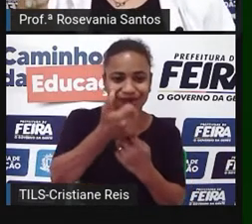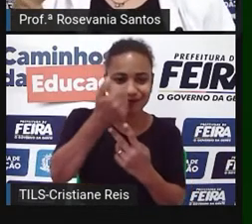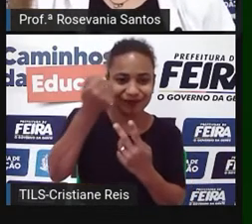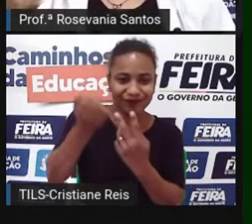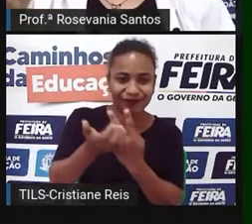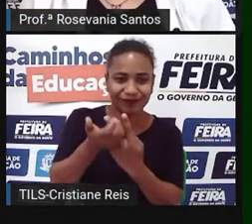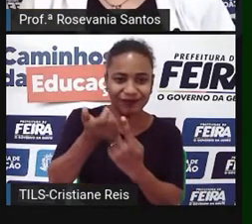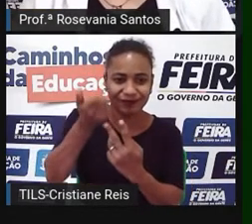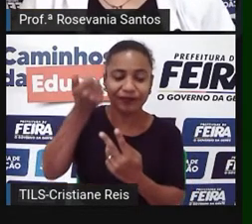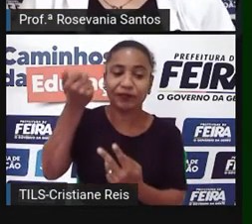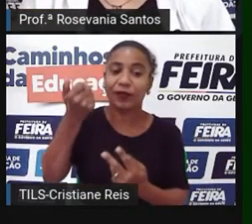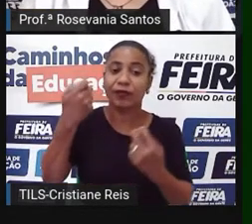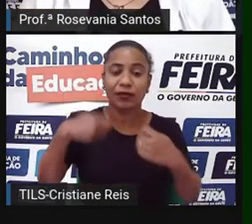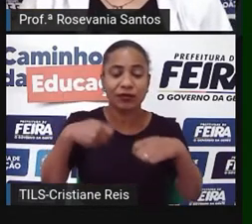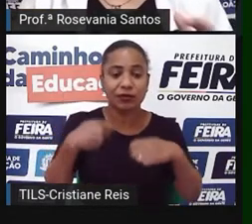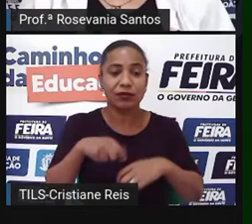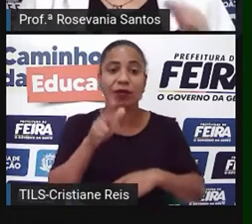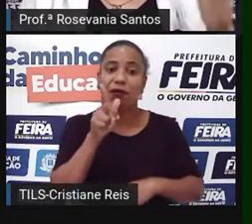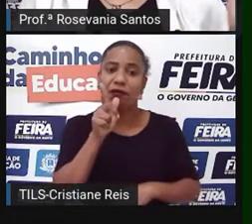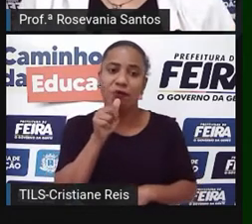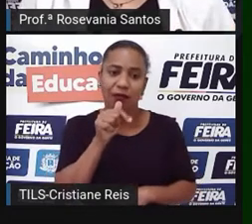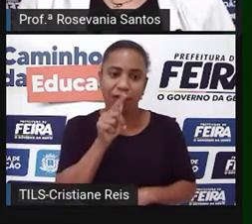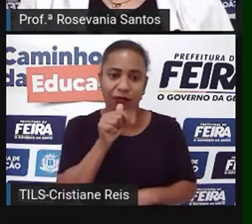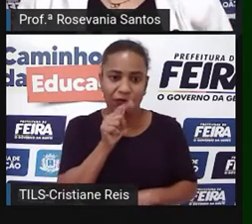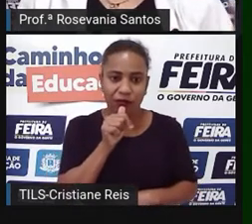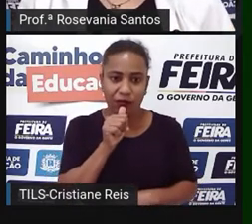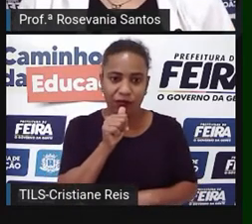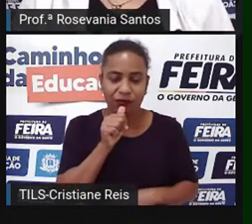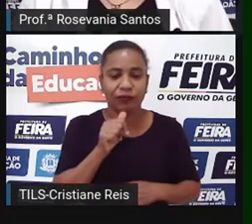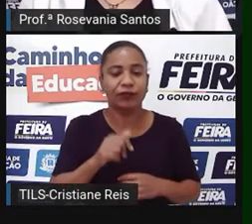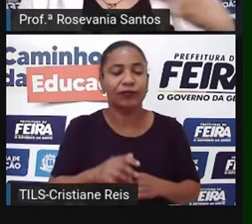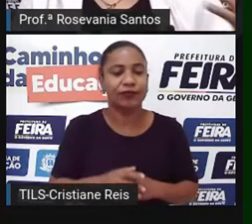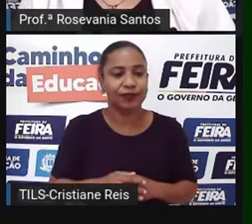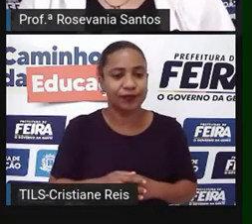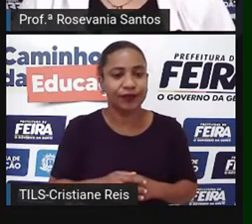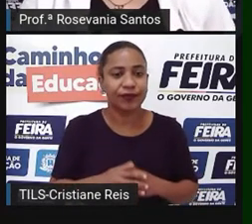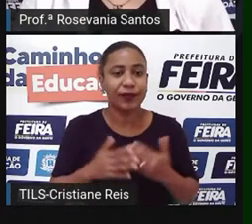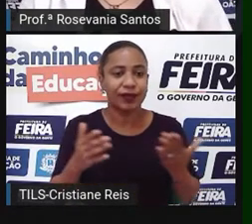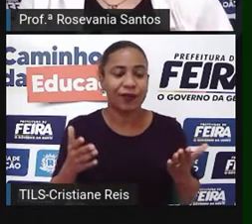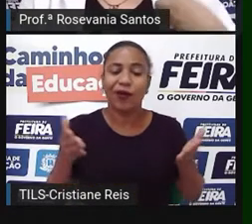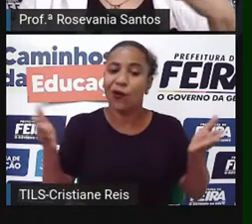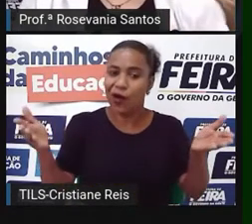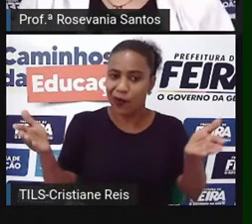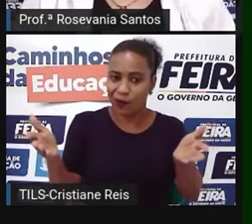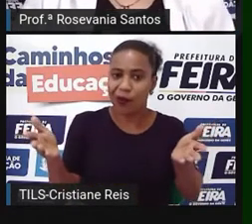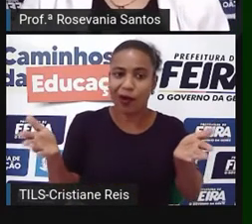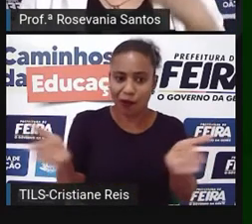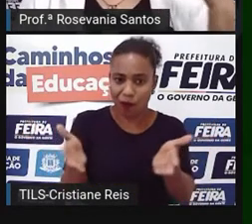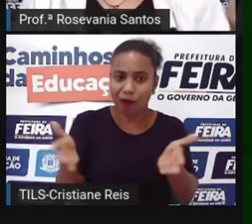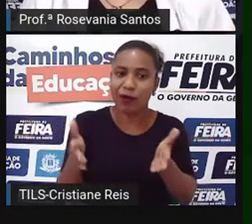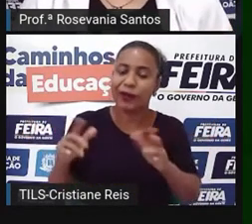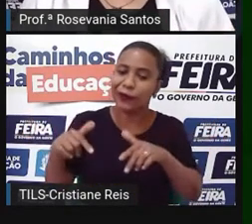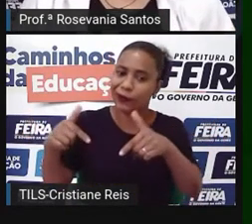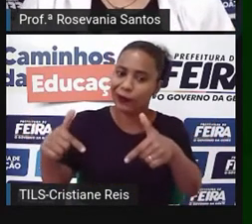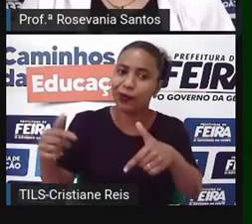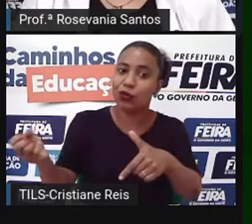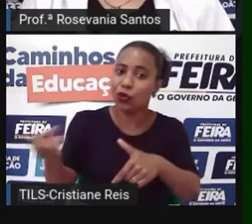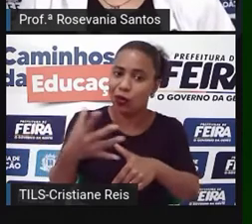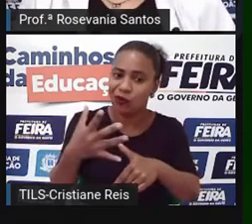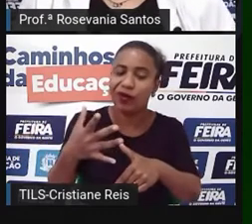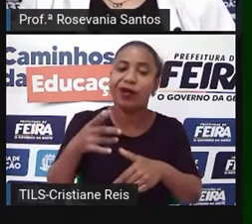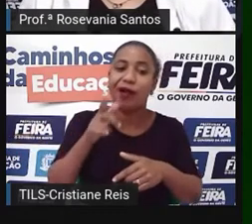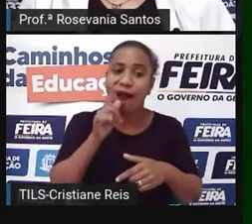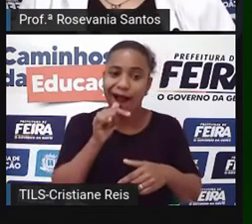para você produzir eles. É claro que na modernizada tem outras técnicas, utilizam fertilizantes, uma série de outras